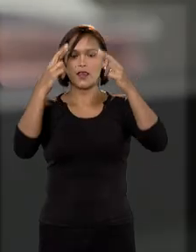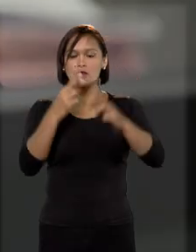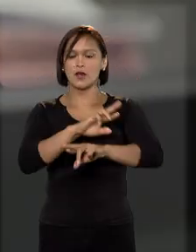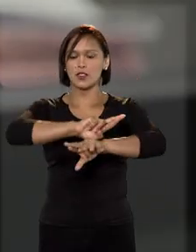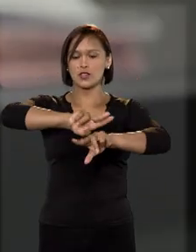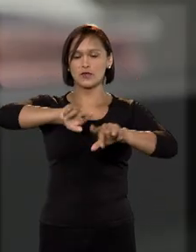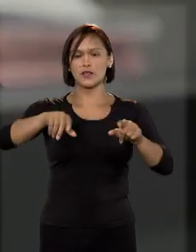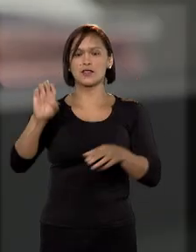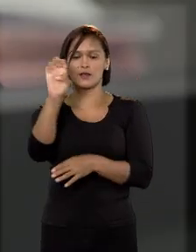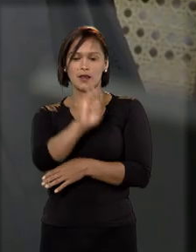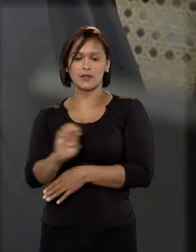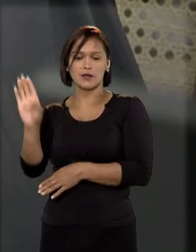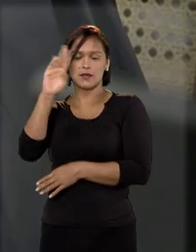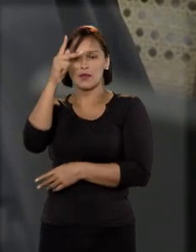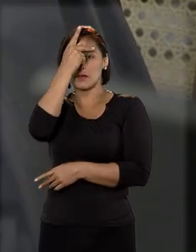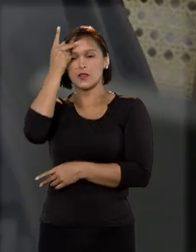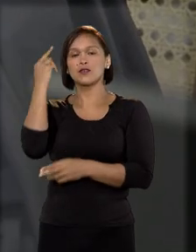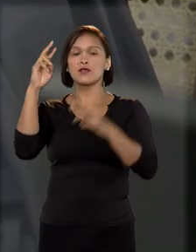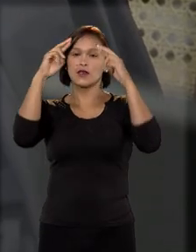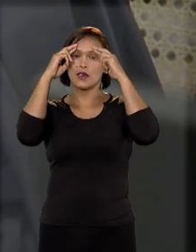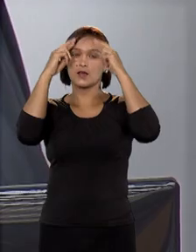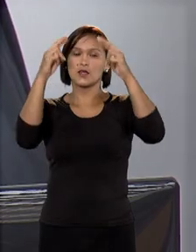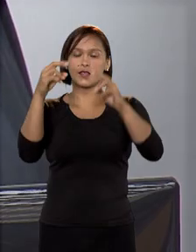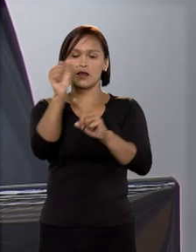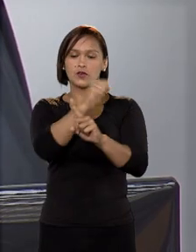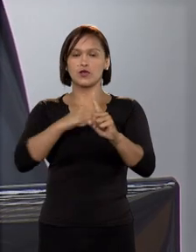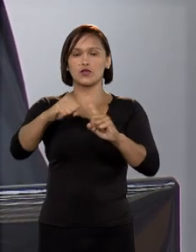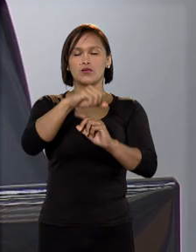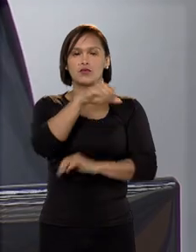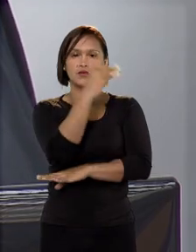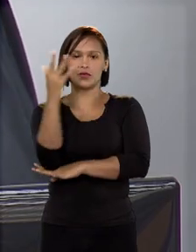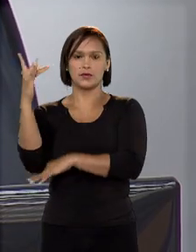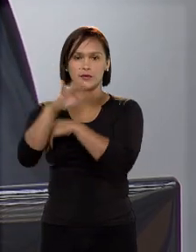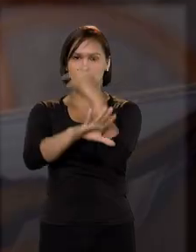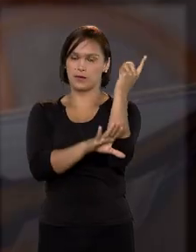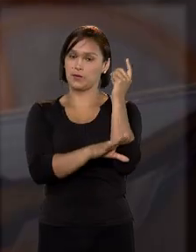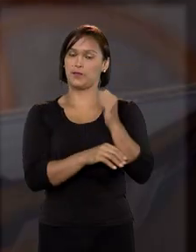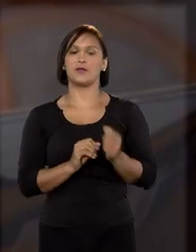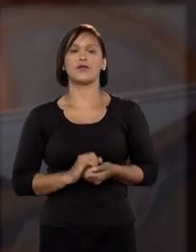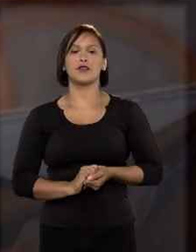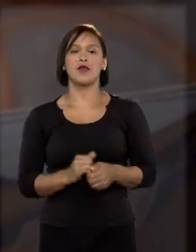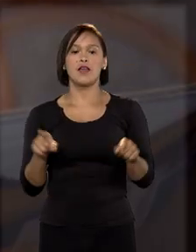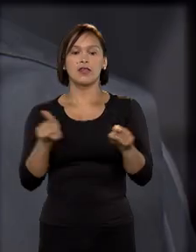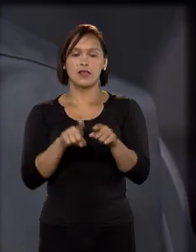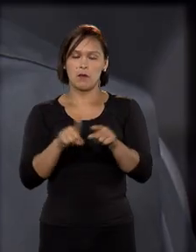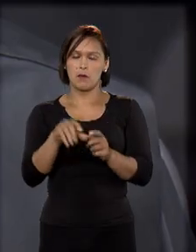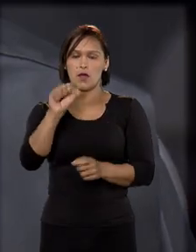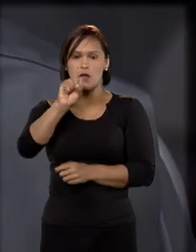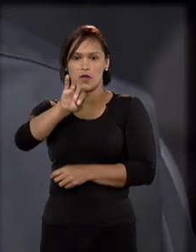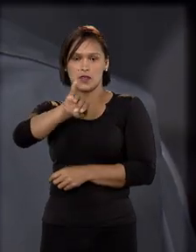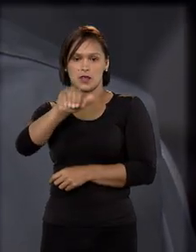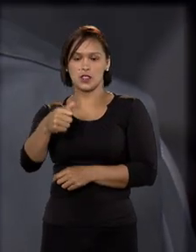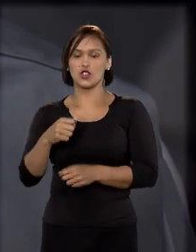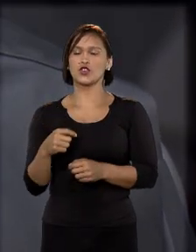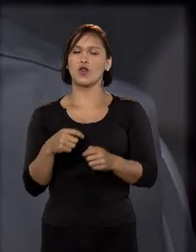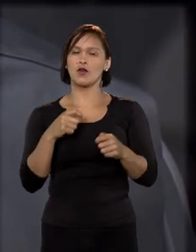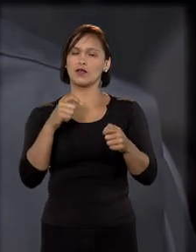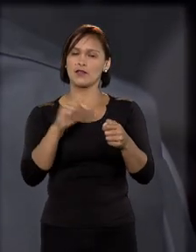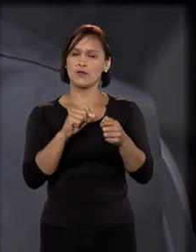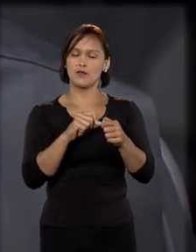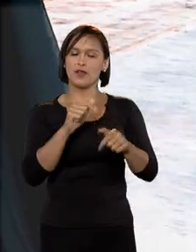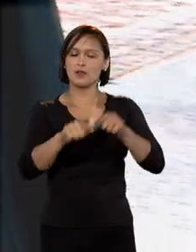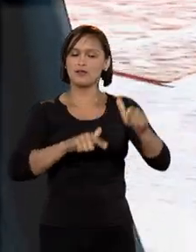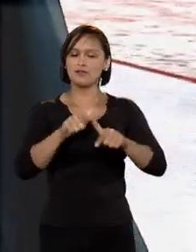respeito à diversidade do nosso povo e responsabilidade socioambiental. É assim que o STJ cumpre sua maior